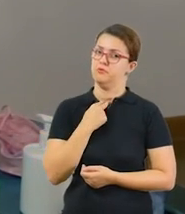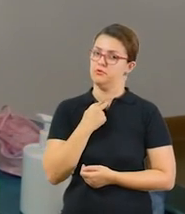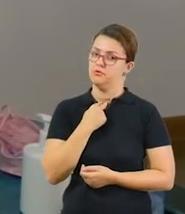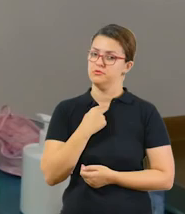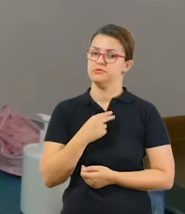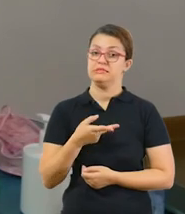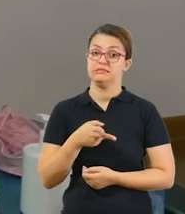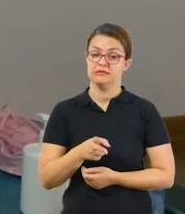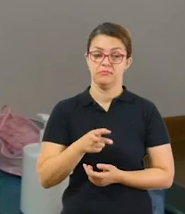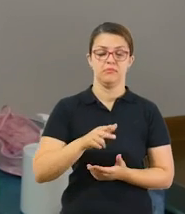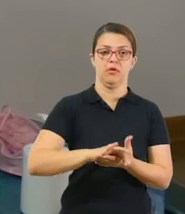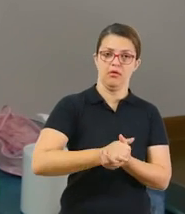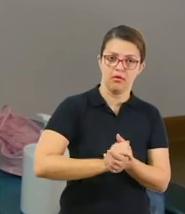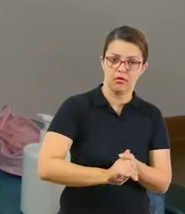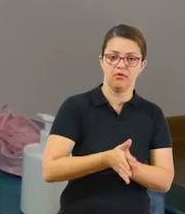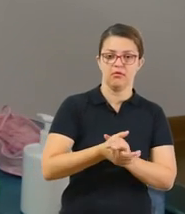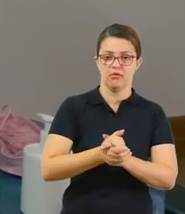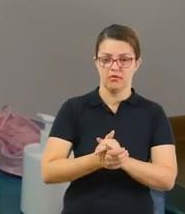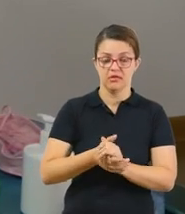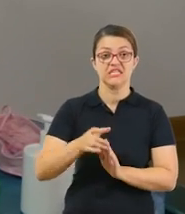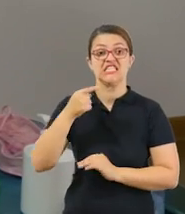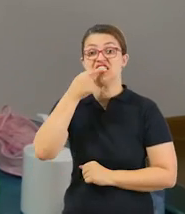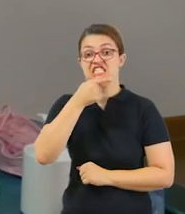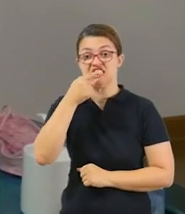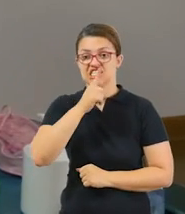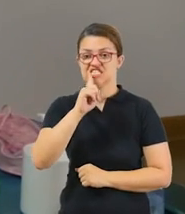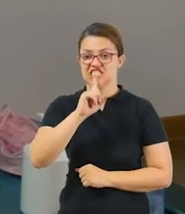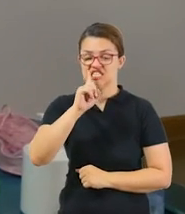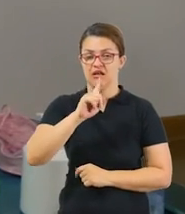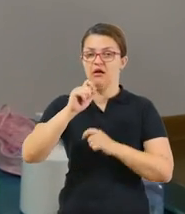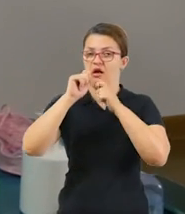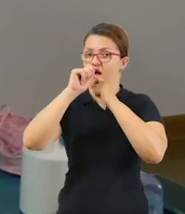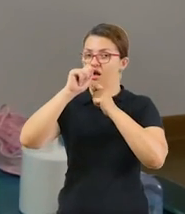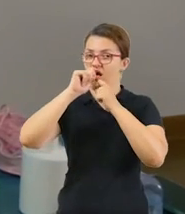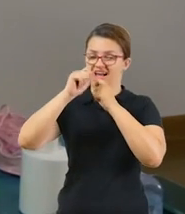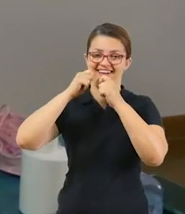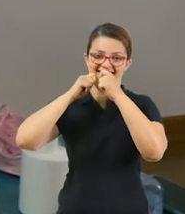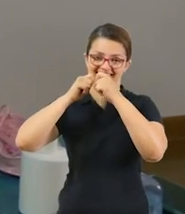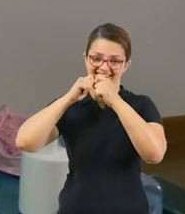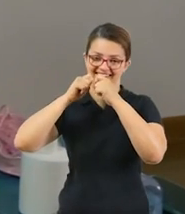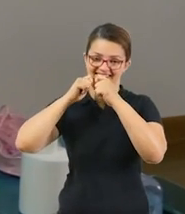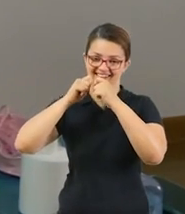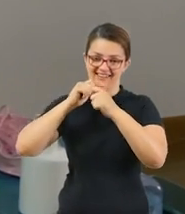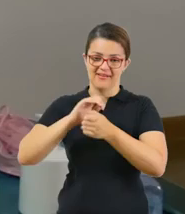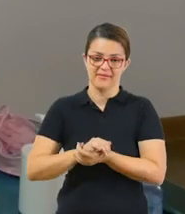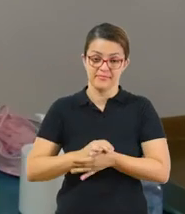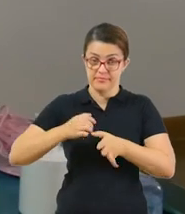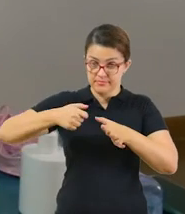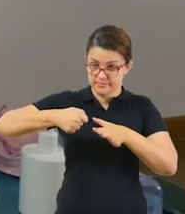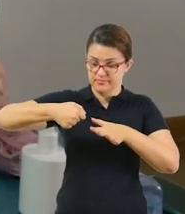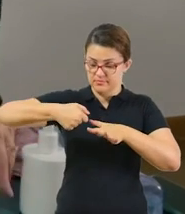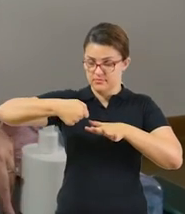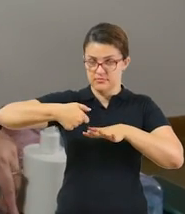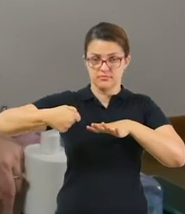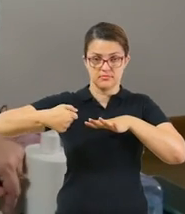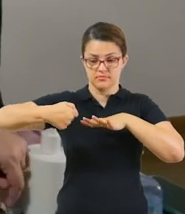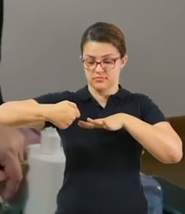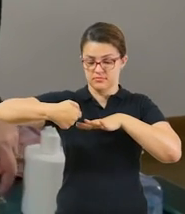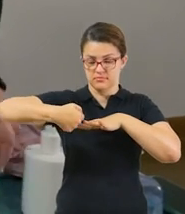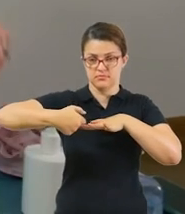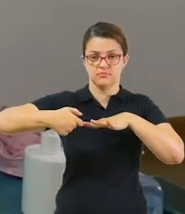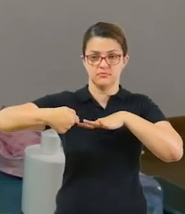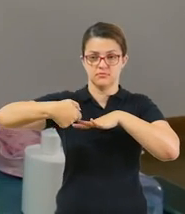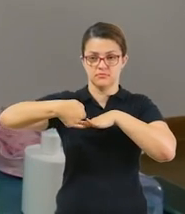galerinha? Sempre lavar bem as mãos, escovar os dentes, passar fio dental, cortar as